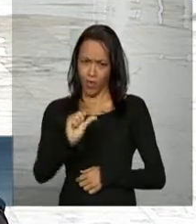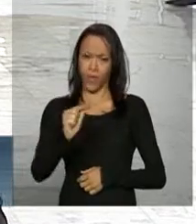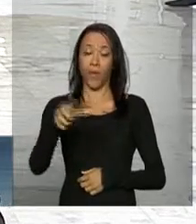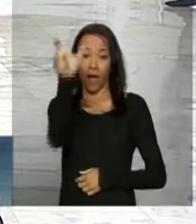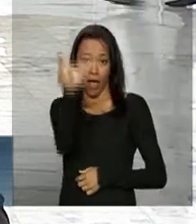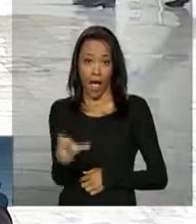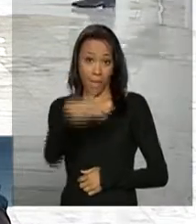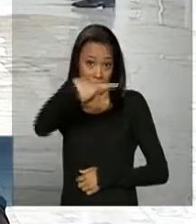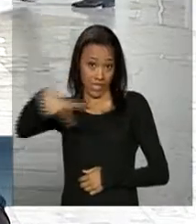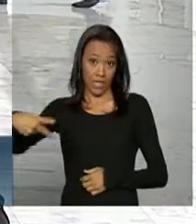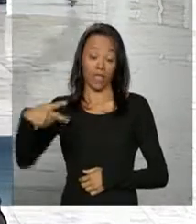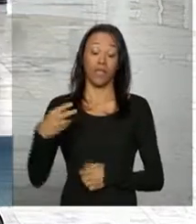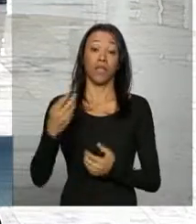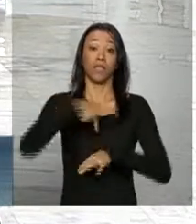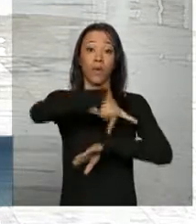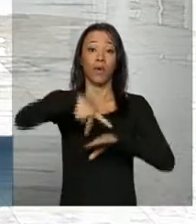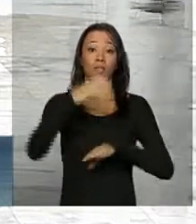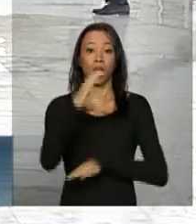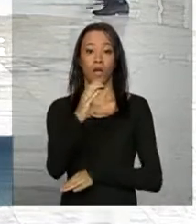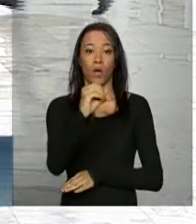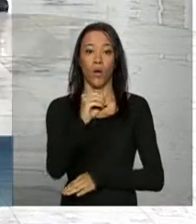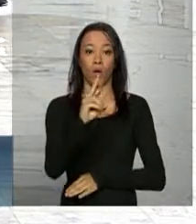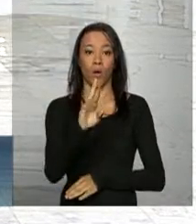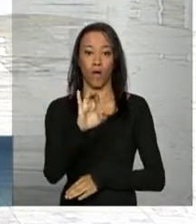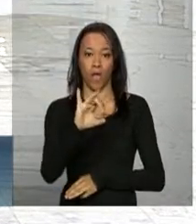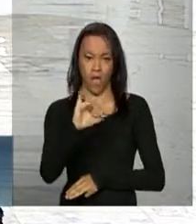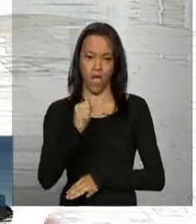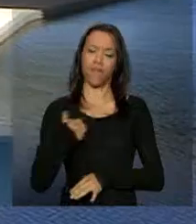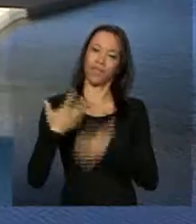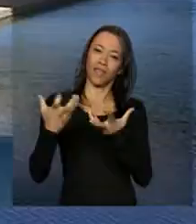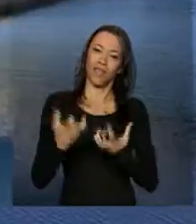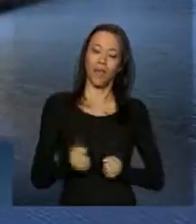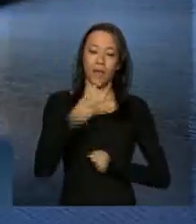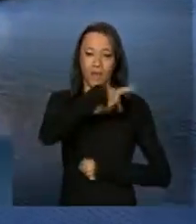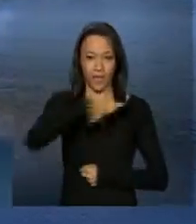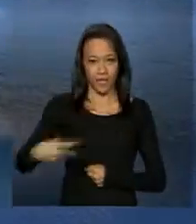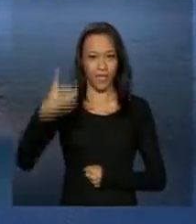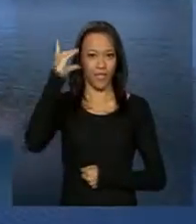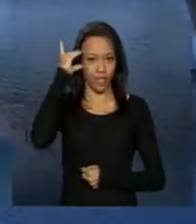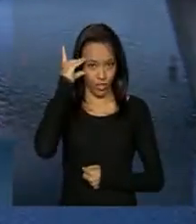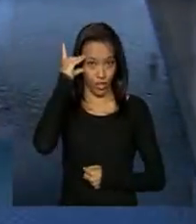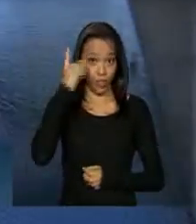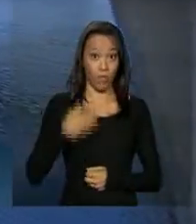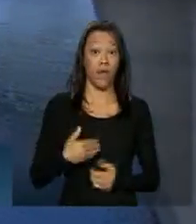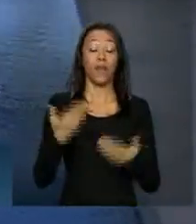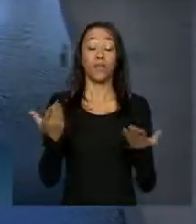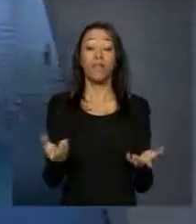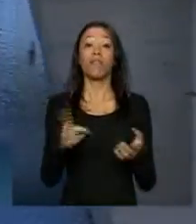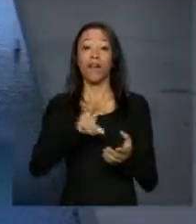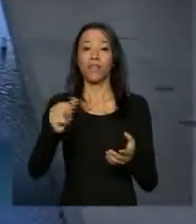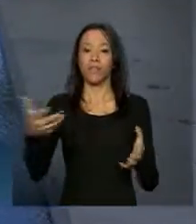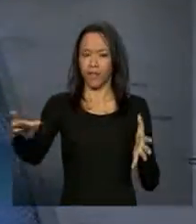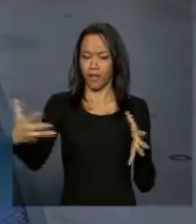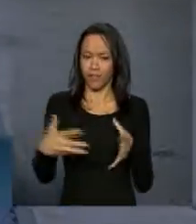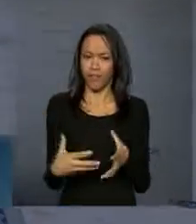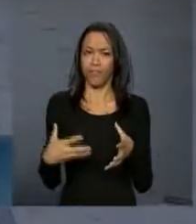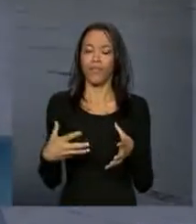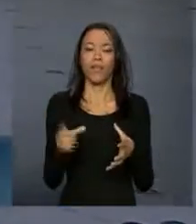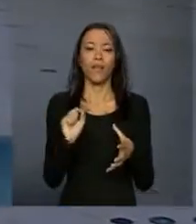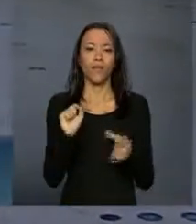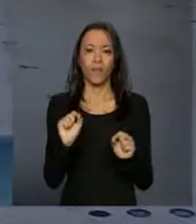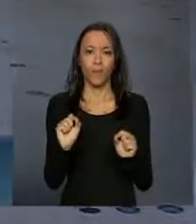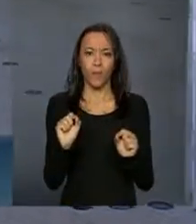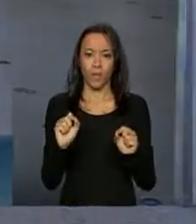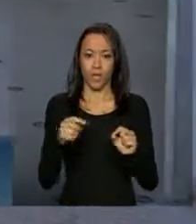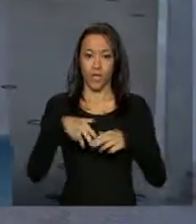recebida aqui no Palácio do Planalto pela presidenta Dilma Rousseff. A chefe de Estado será recebida por Dilma Rousseff